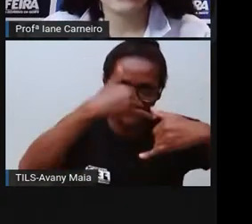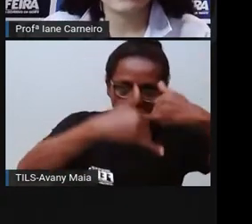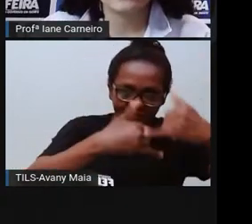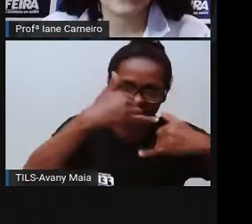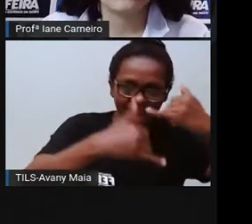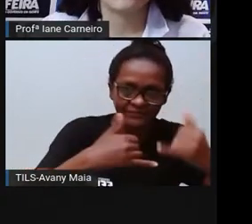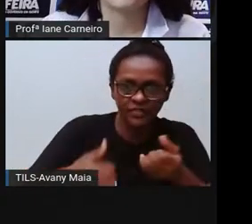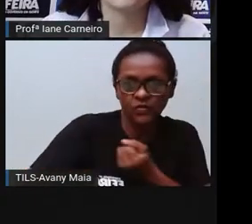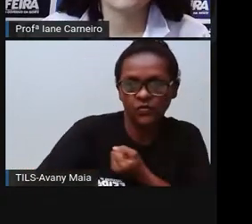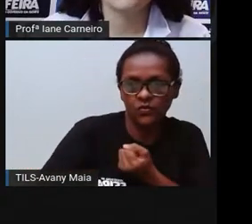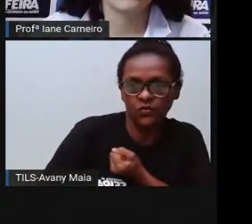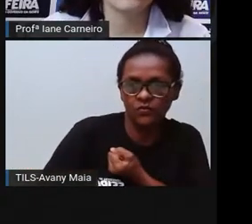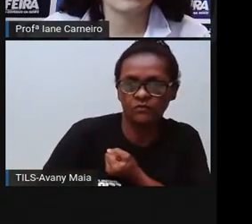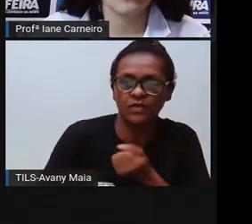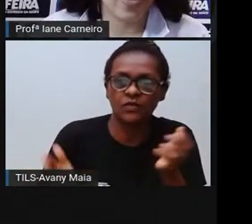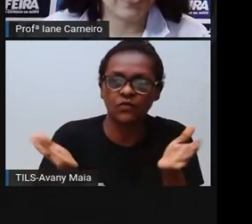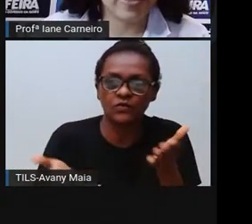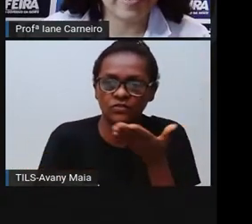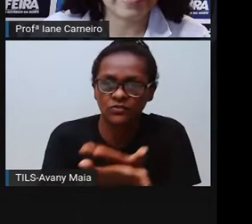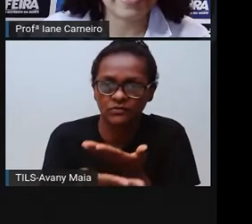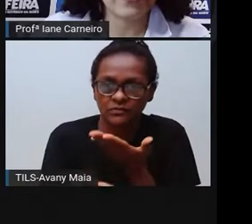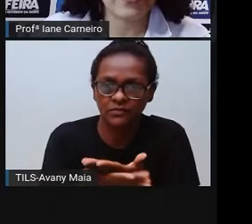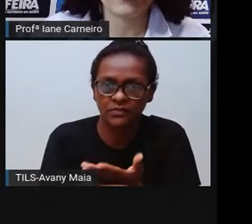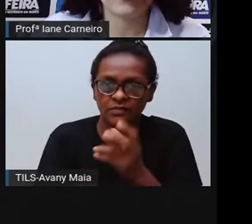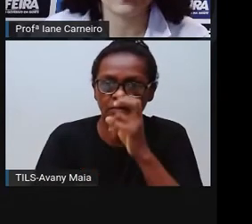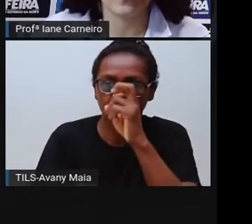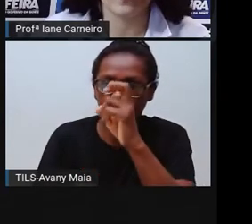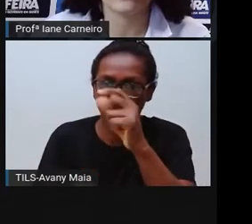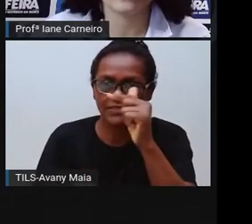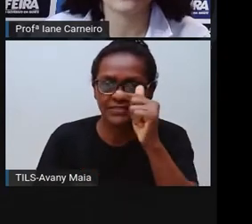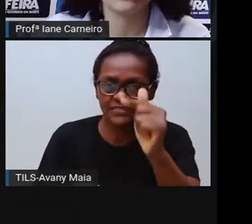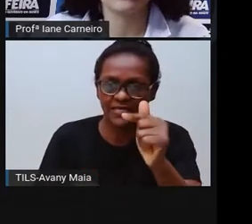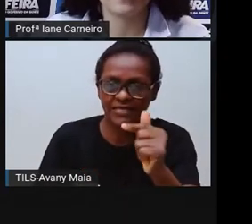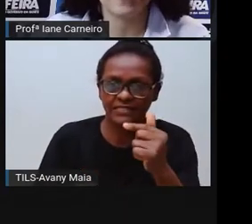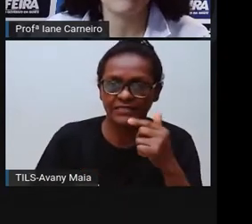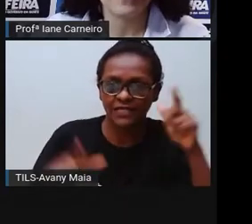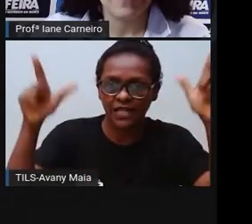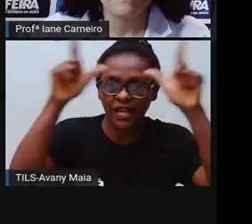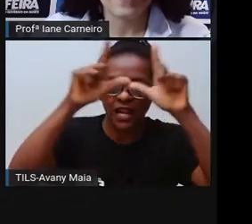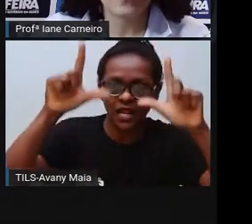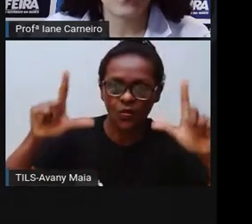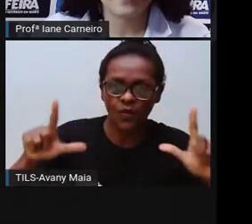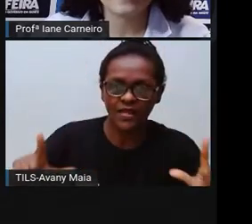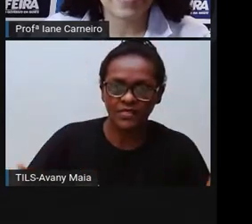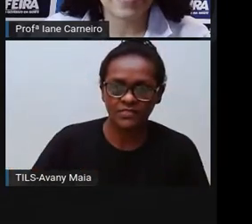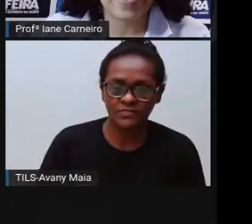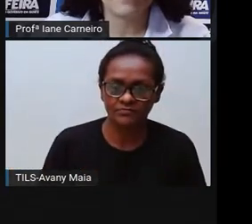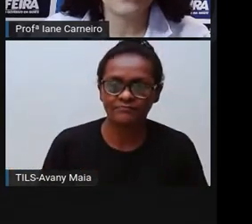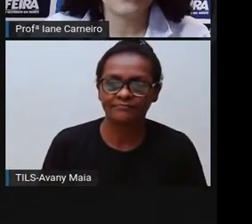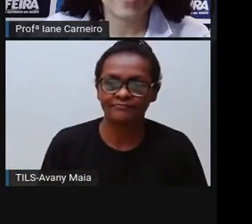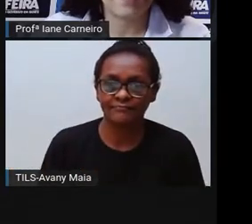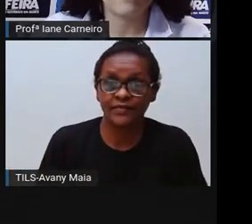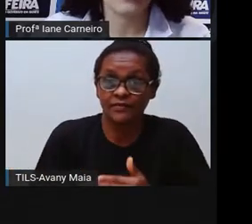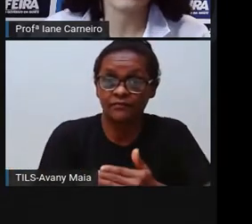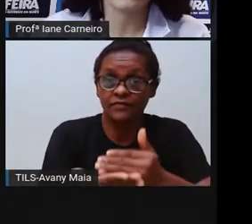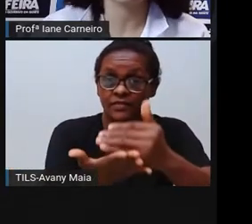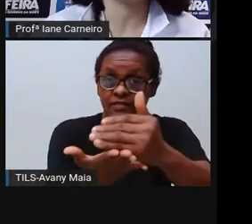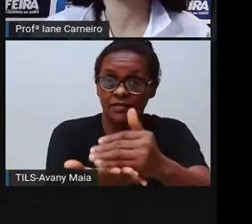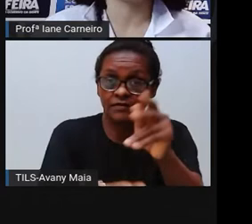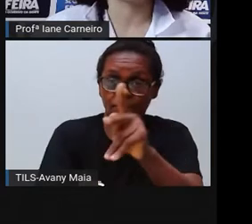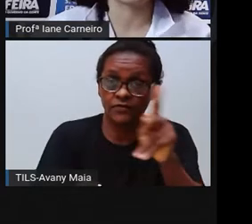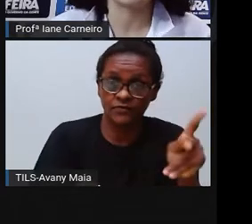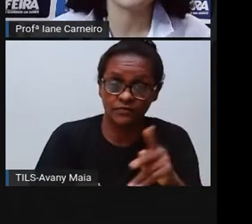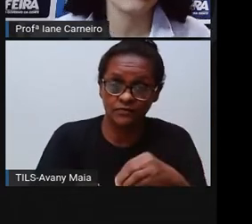57. É uma aula que envolve linguagens, tá certo? A área de linguagens. Então, vamos lá? Pra começar, a Pró quer